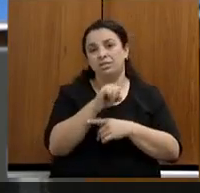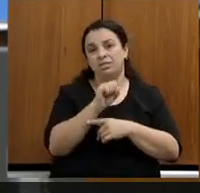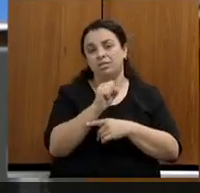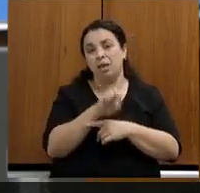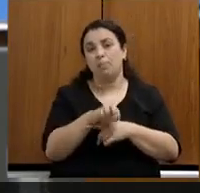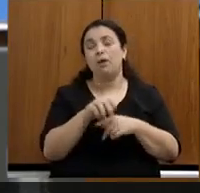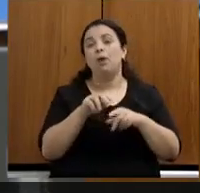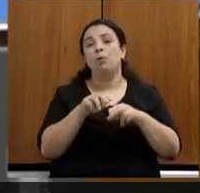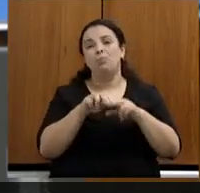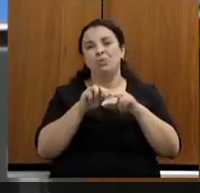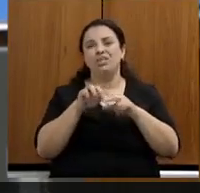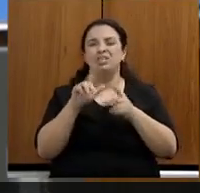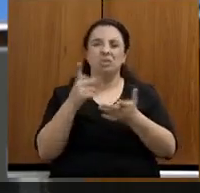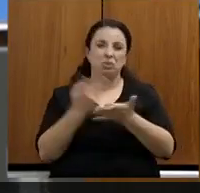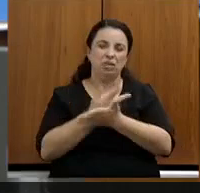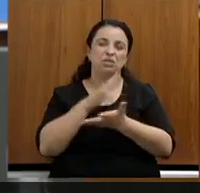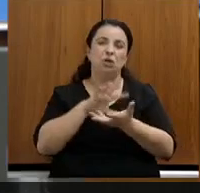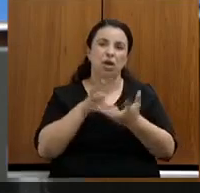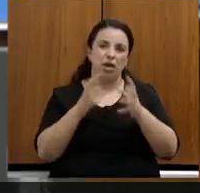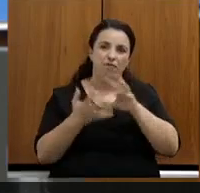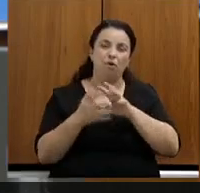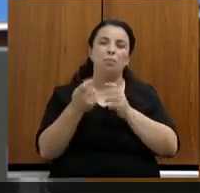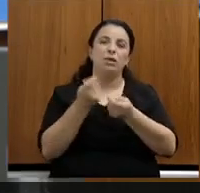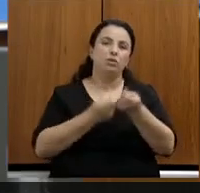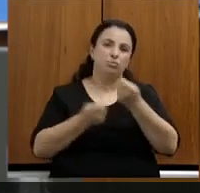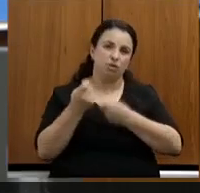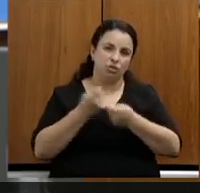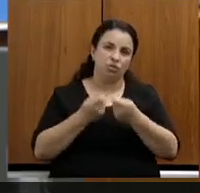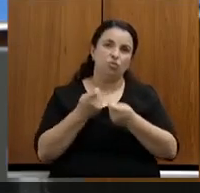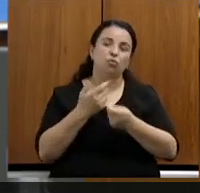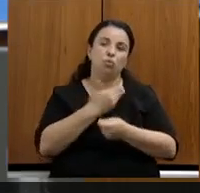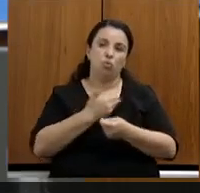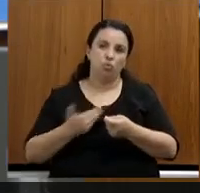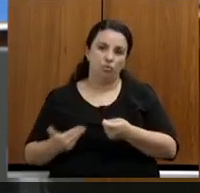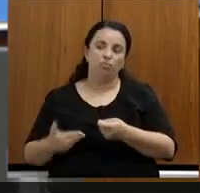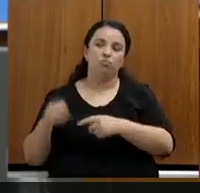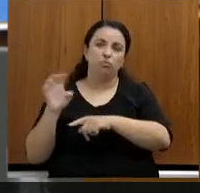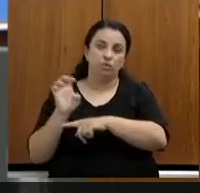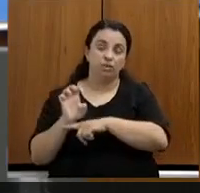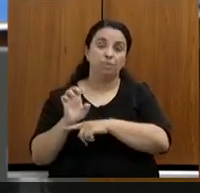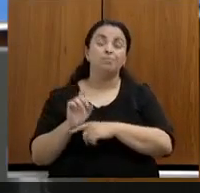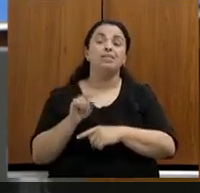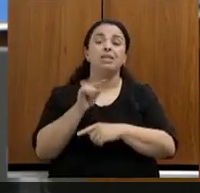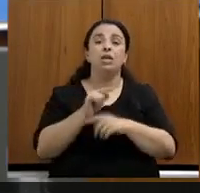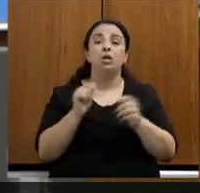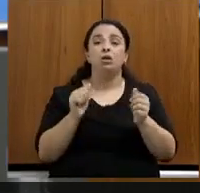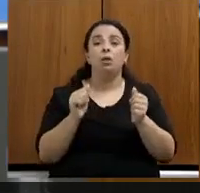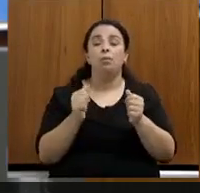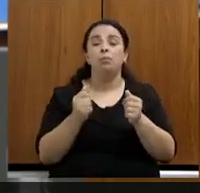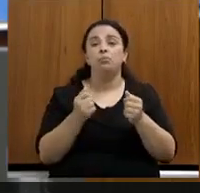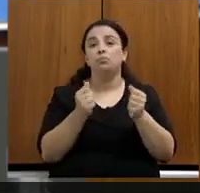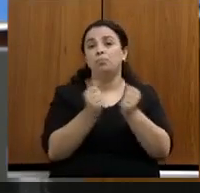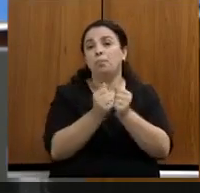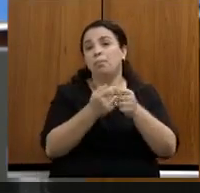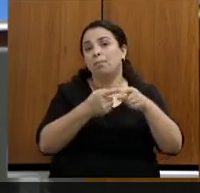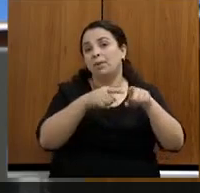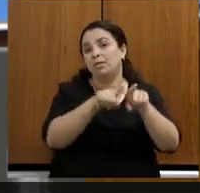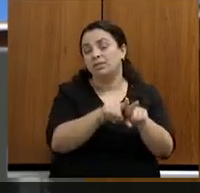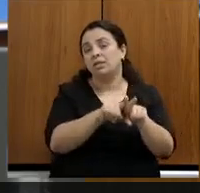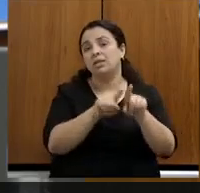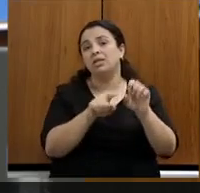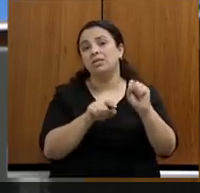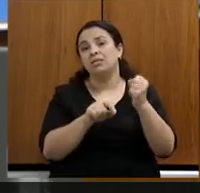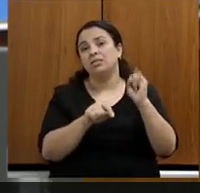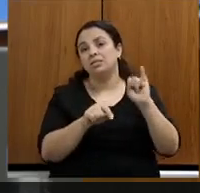administrativa que foi feita pelo governo do Estado e que, junto com o SISEMA, tem feito, com as instituições que já